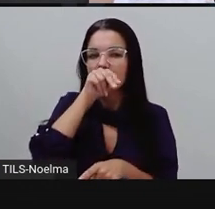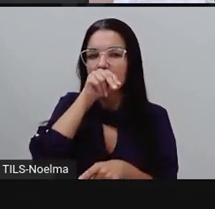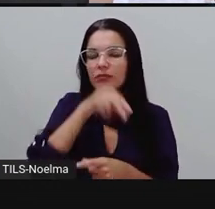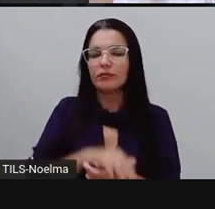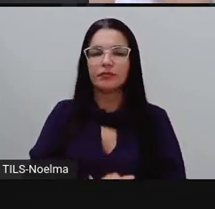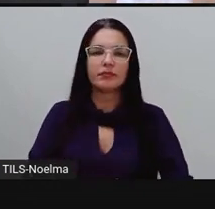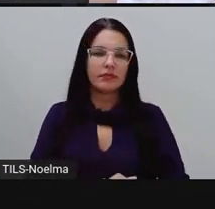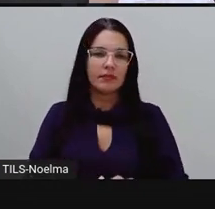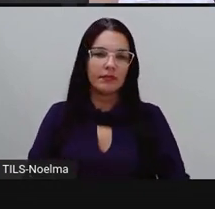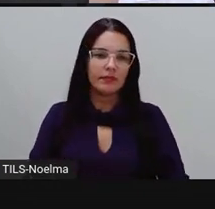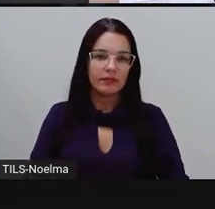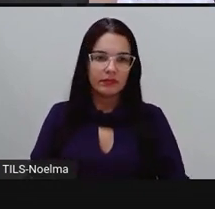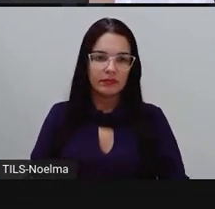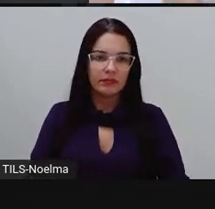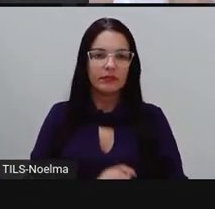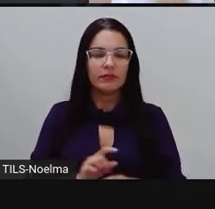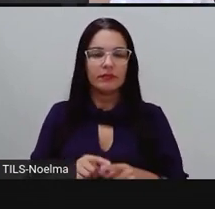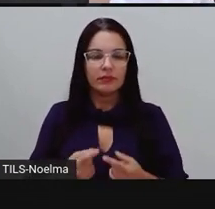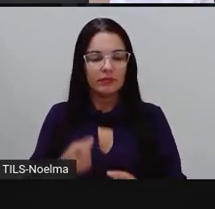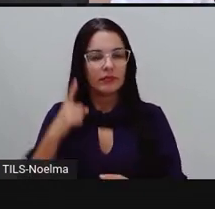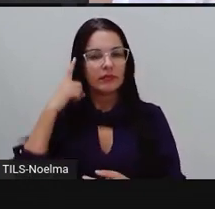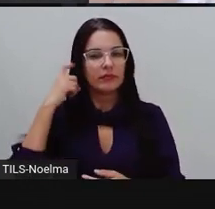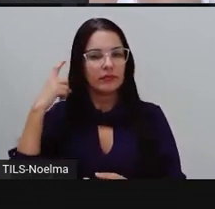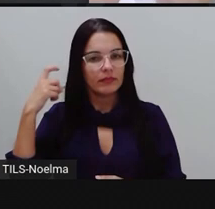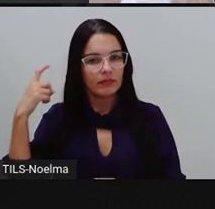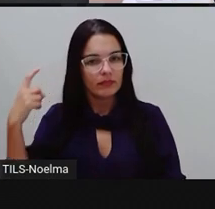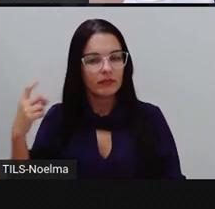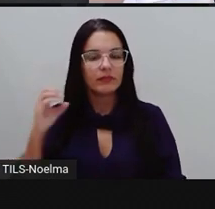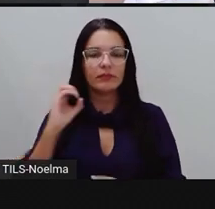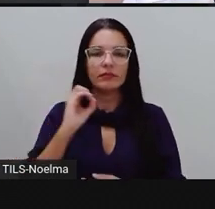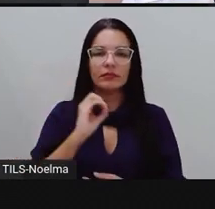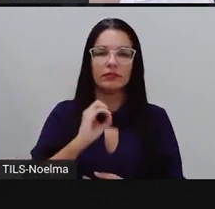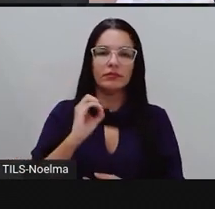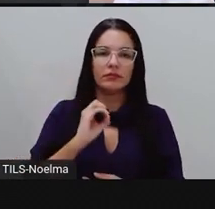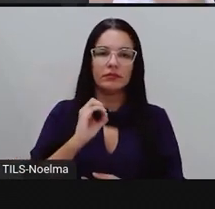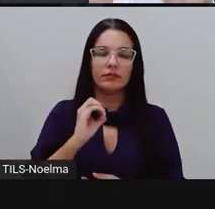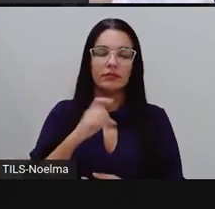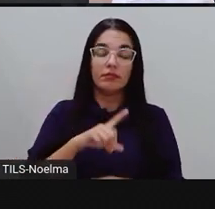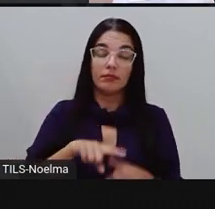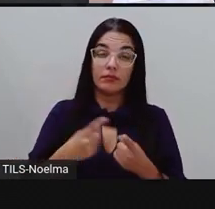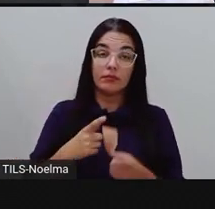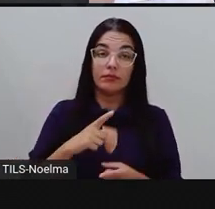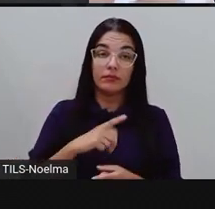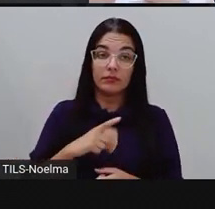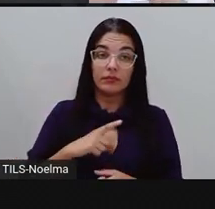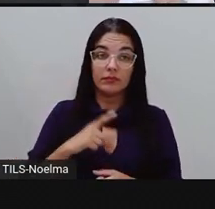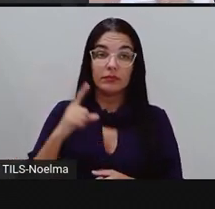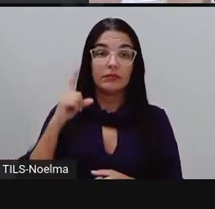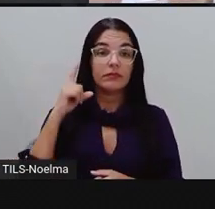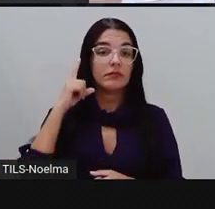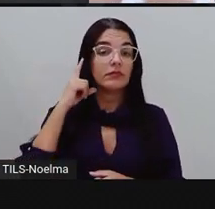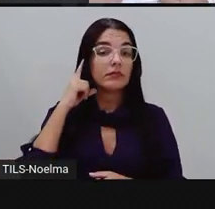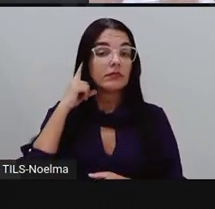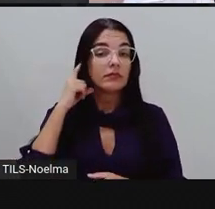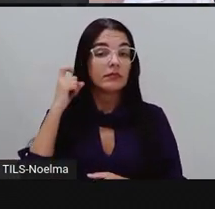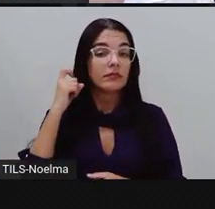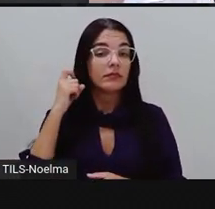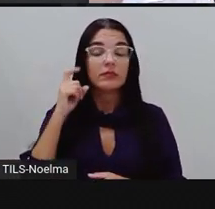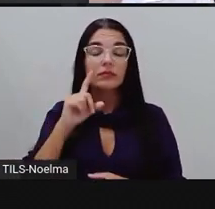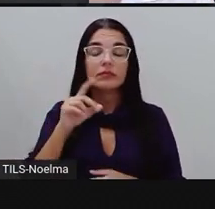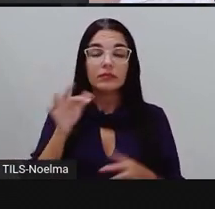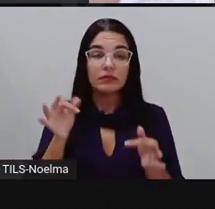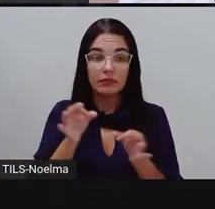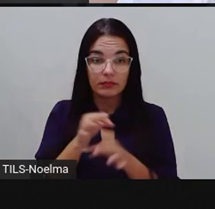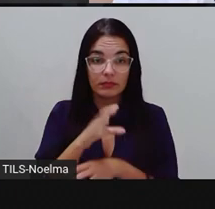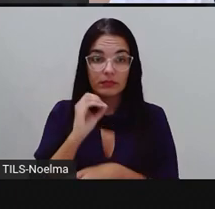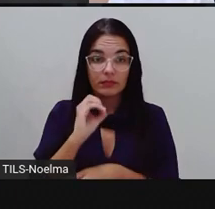Marreco. Então, marreco também termina com o, mas ele tem o som de u.